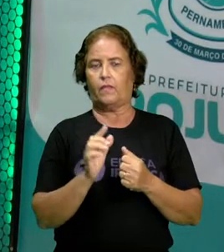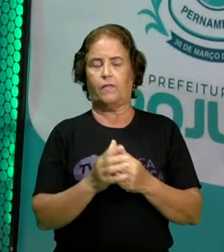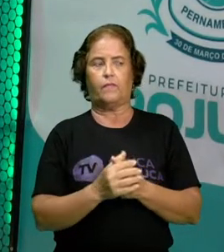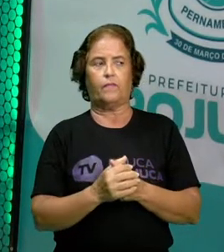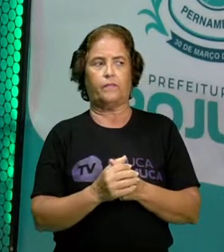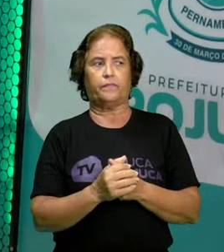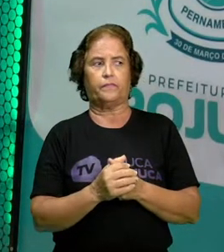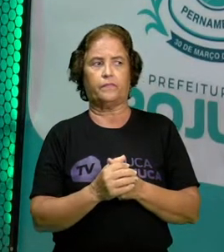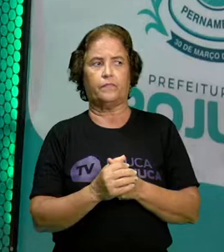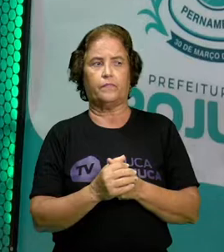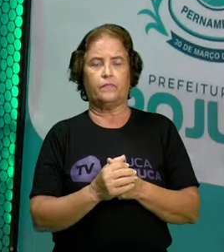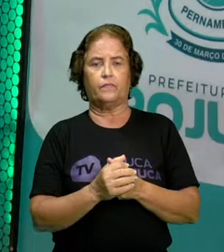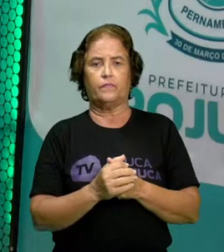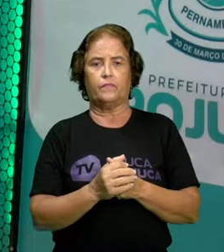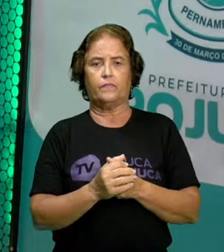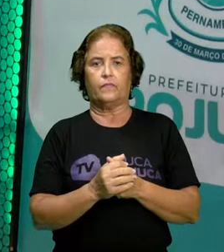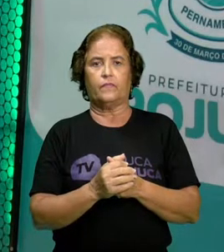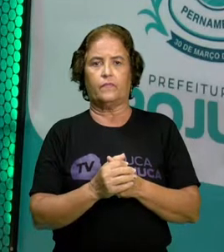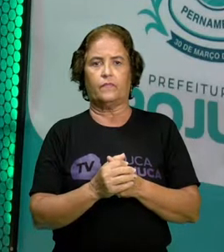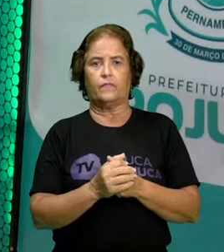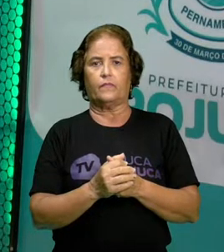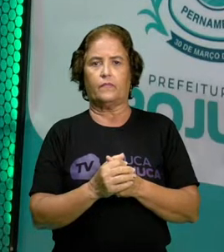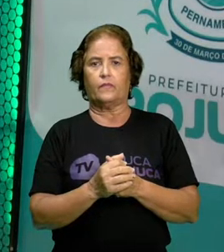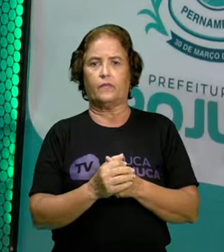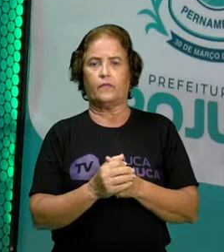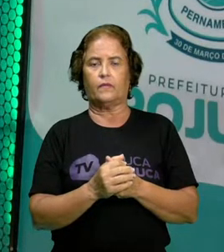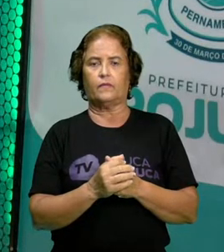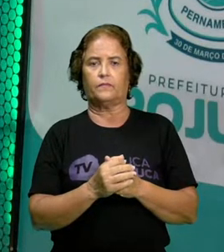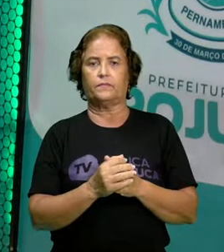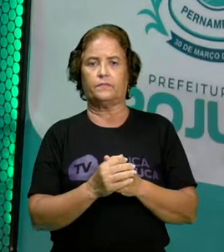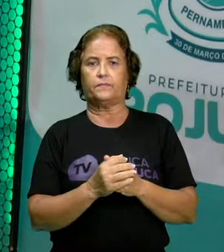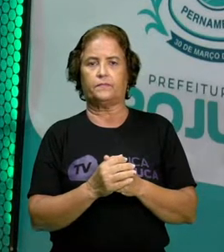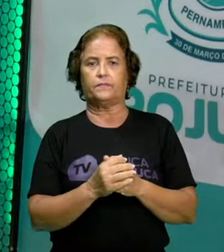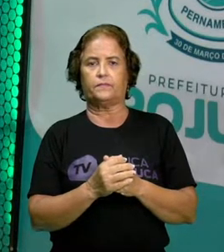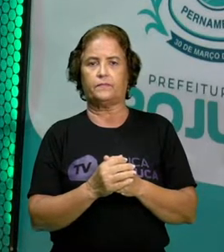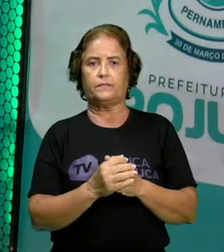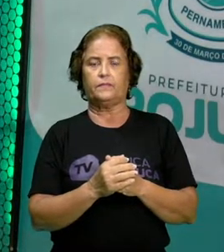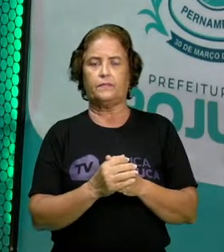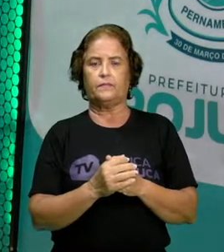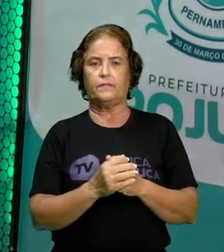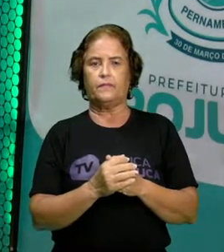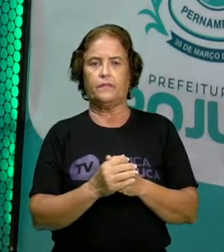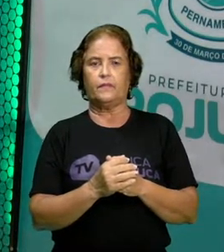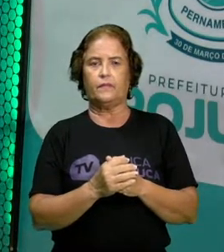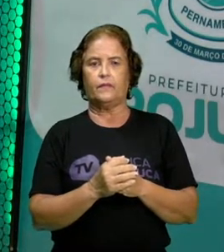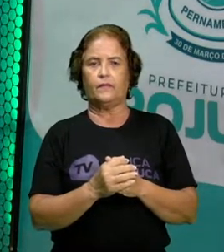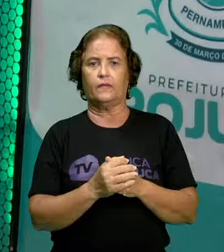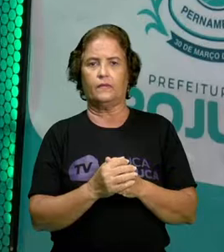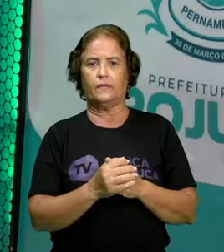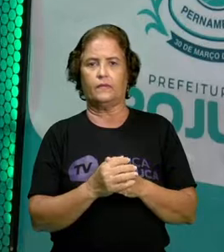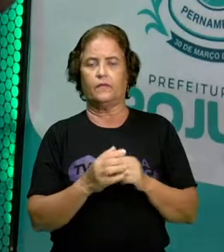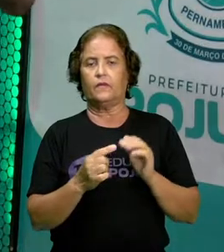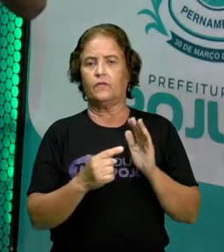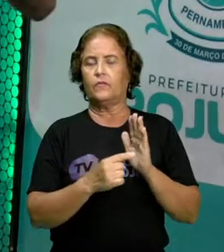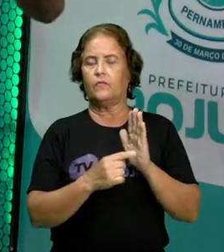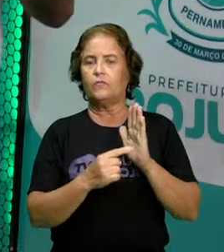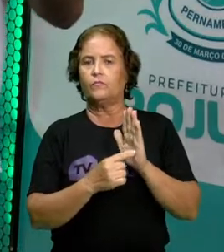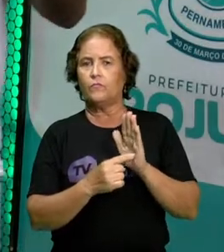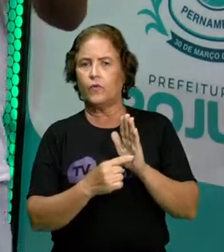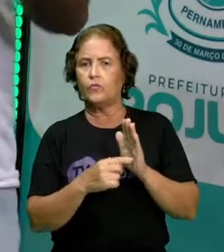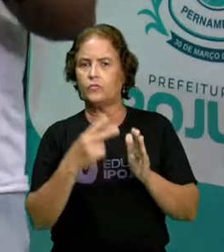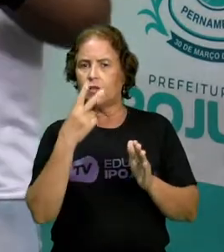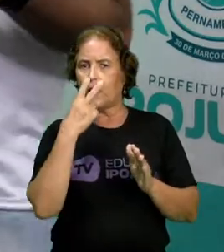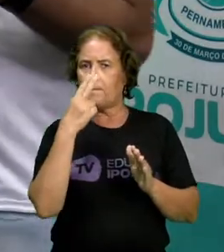no caso seria aqui a letra I maiúscula com o apóstrofe e dois L, indicando a mesma coisa, só que de forma